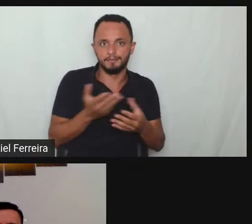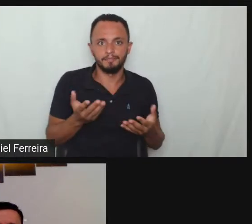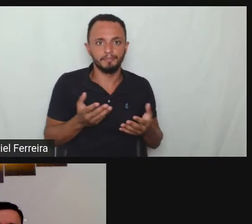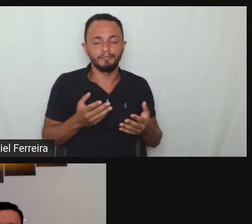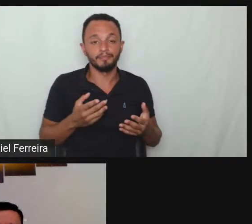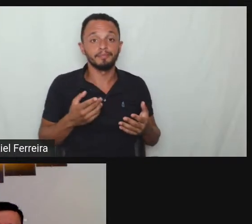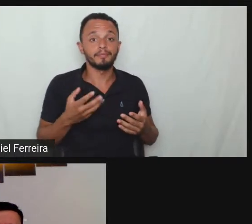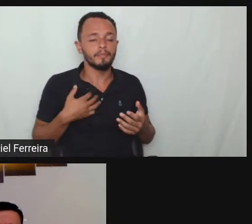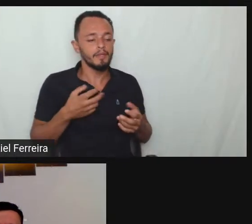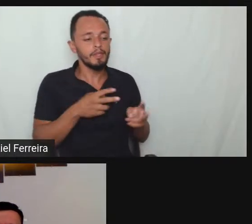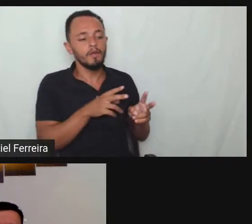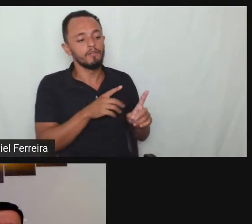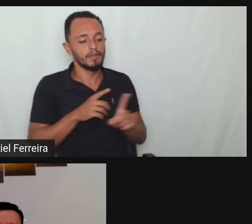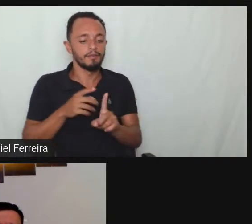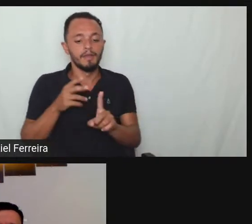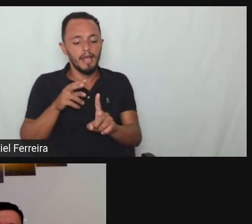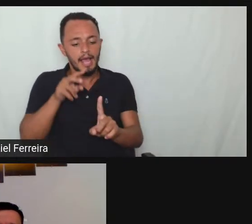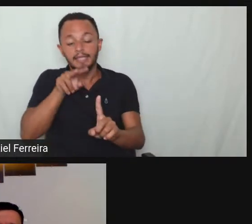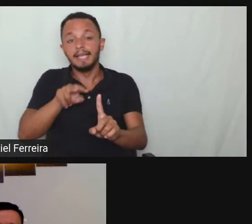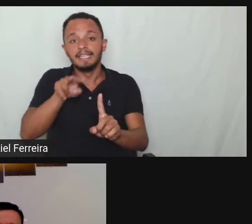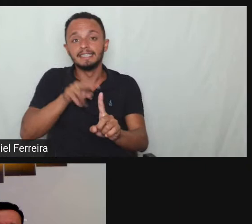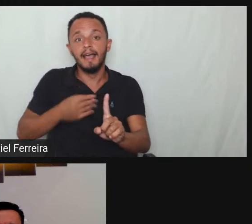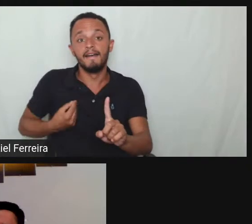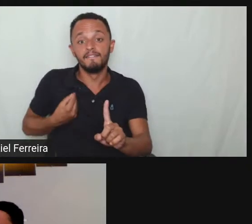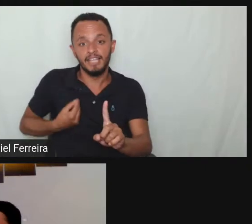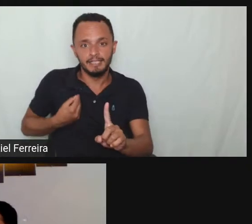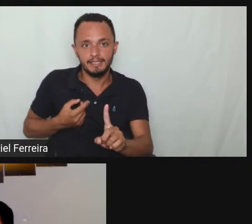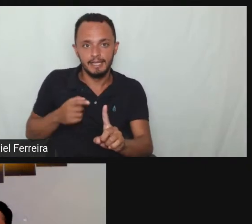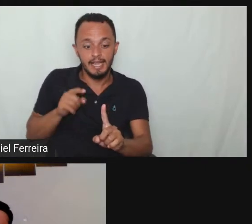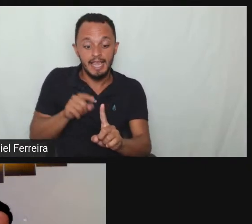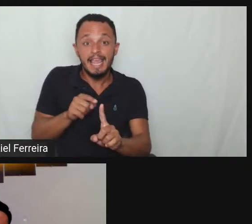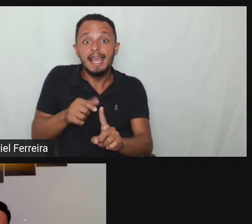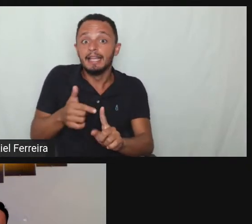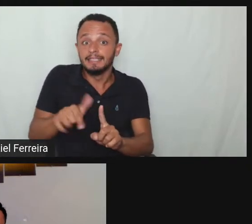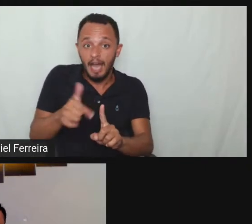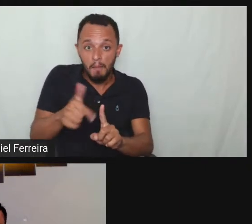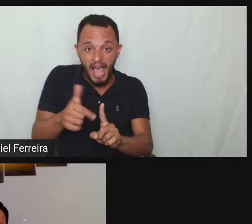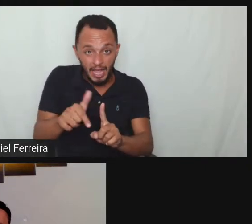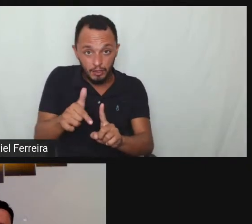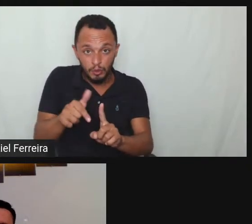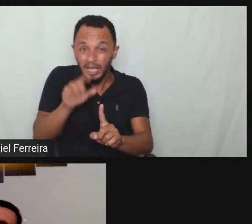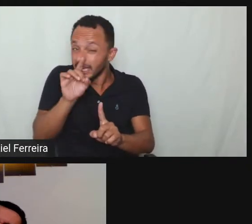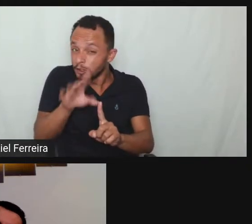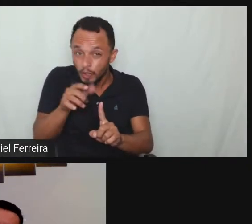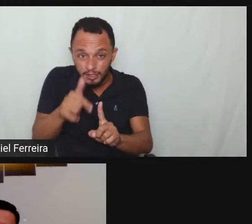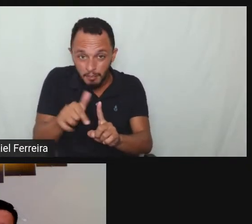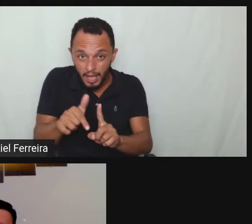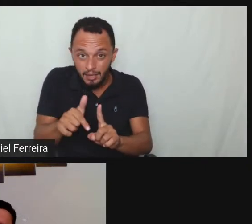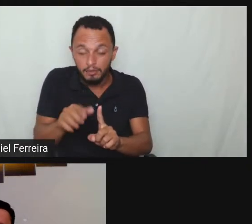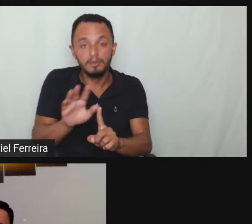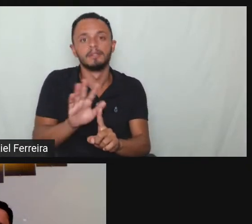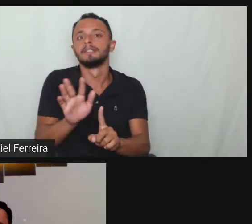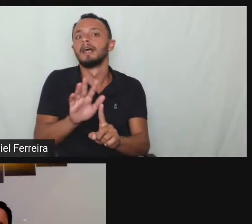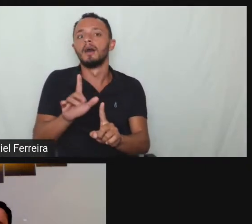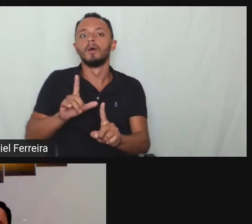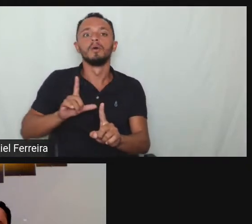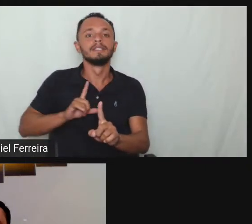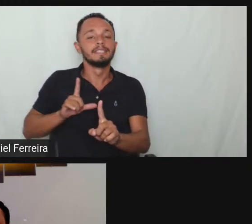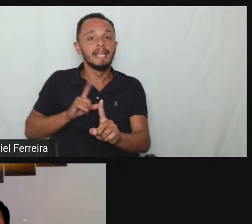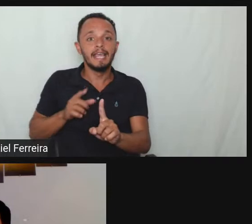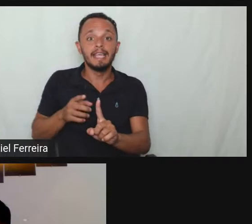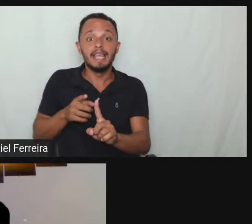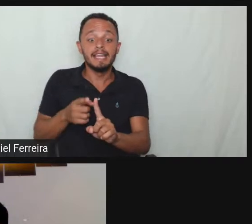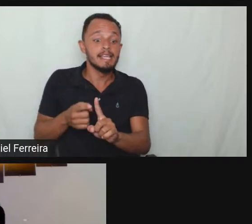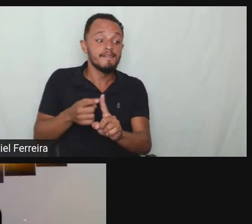desse rapaz a gente viu que o trabalho para ele era muito mais que um trabalho era o único lugar aonde ele conseguiu se deslocar